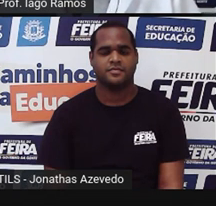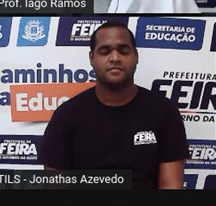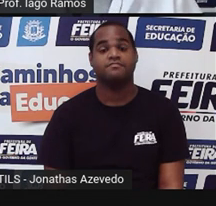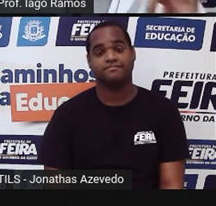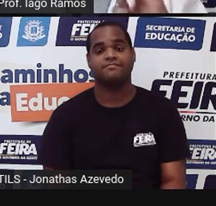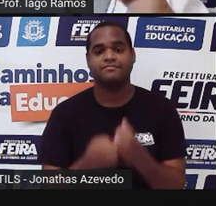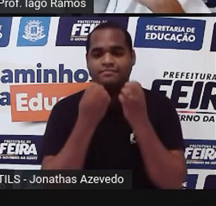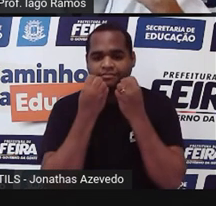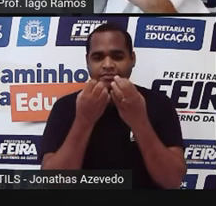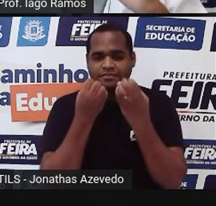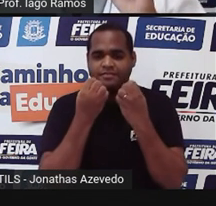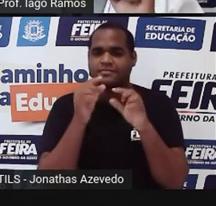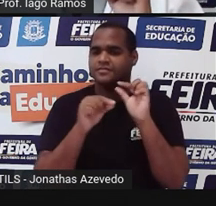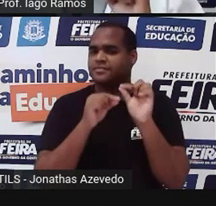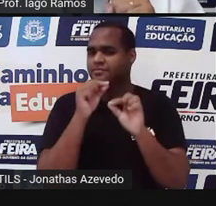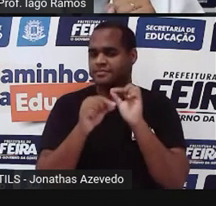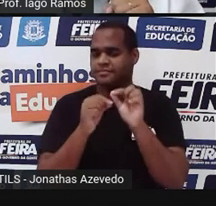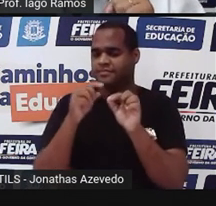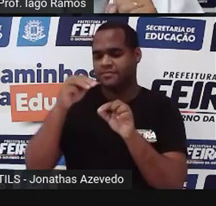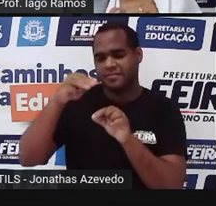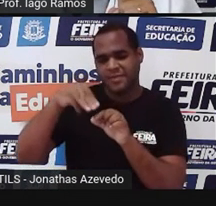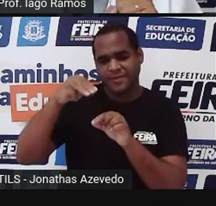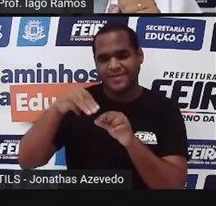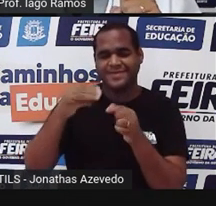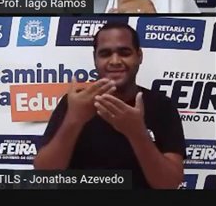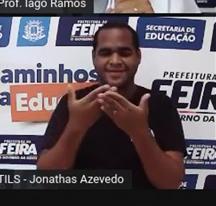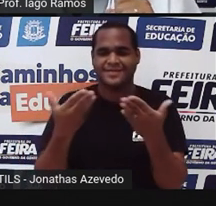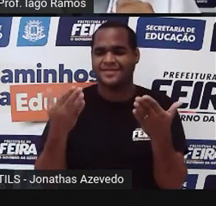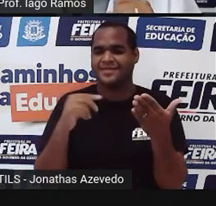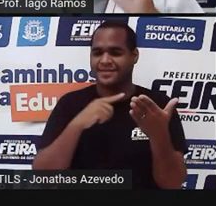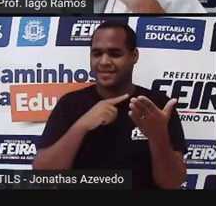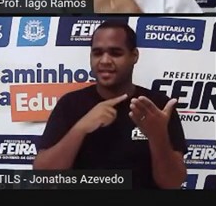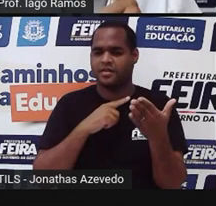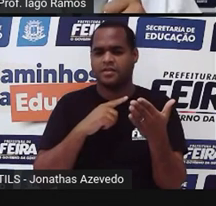Bom, eu não vou levar o 1 minuto inteiro, tá bom?